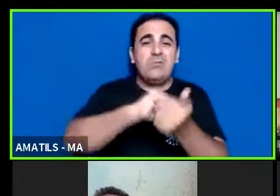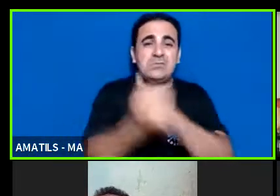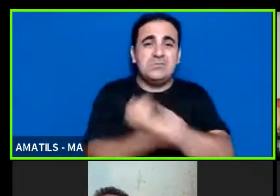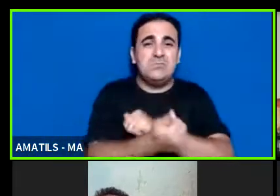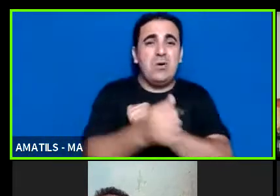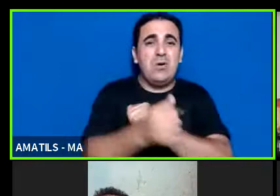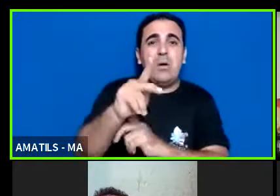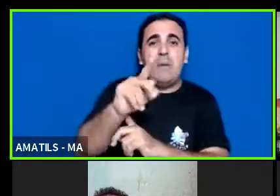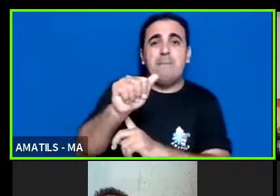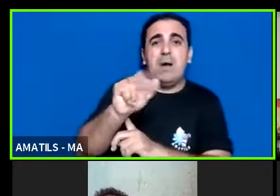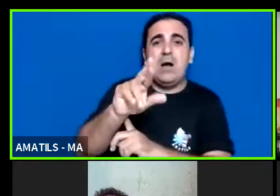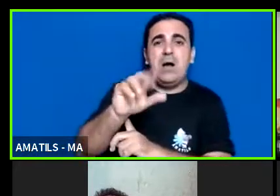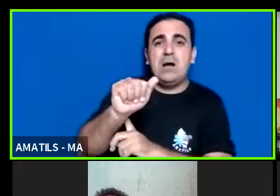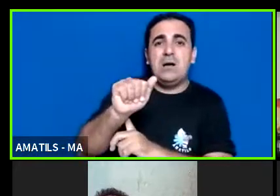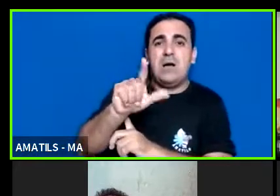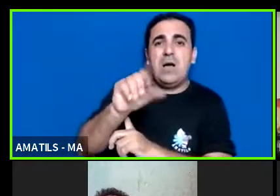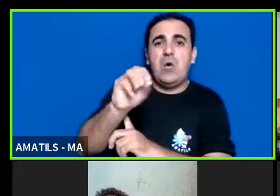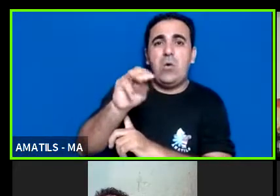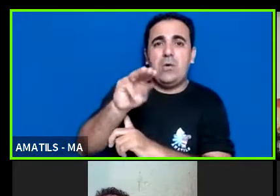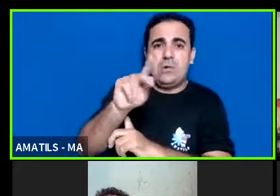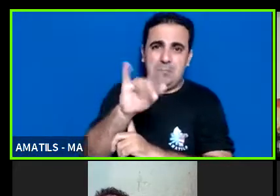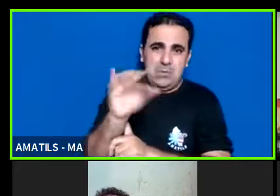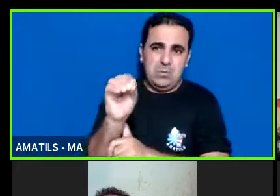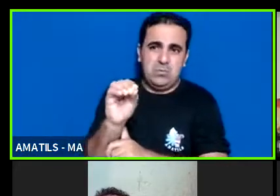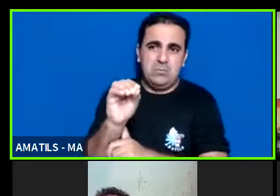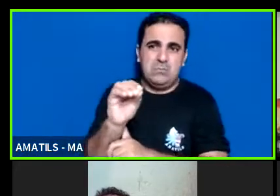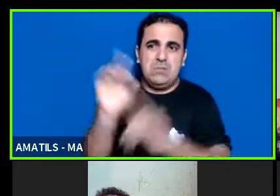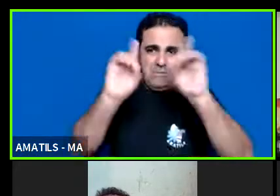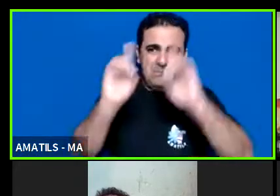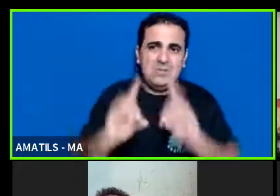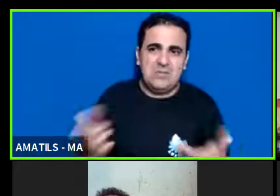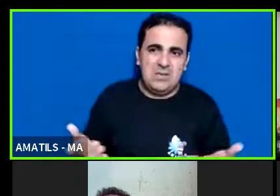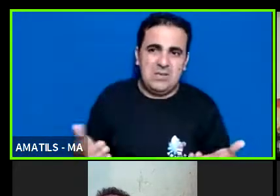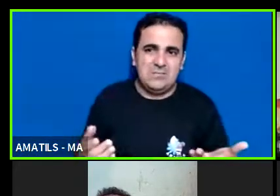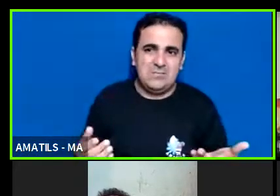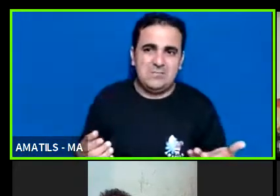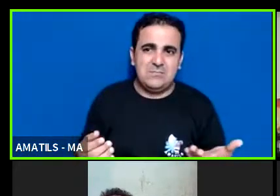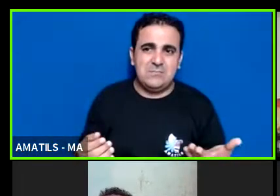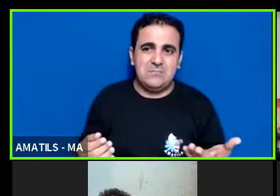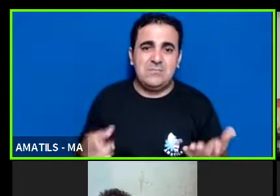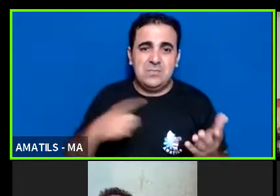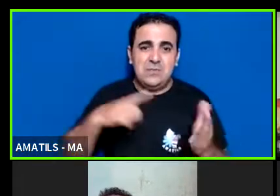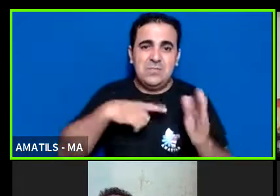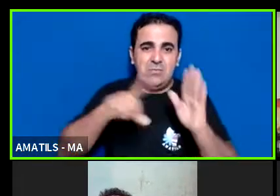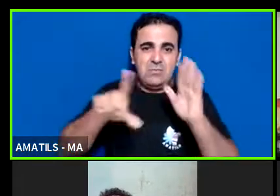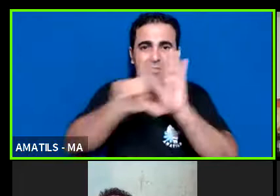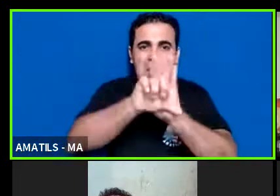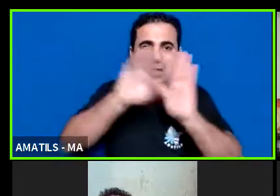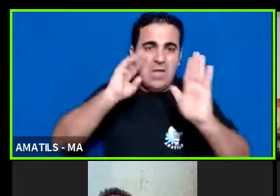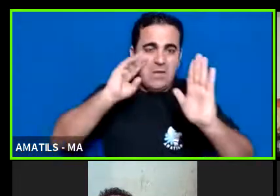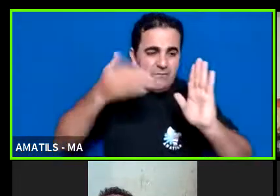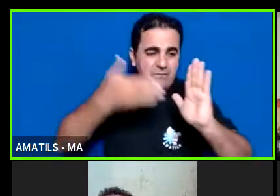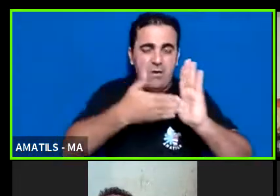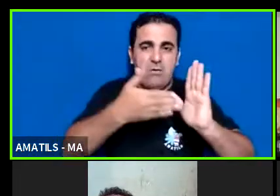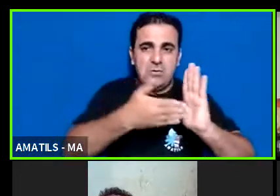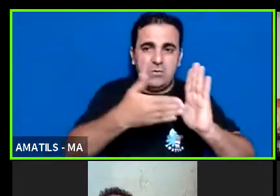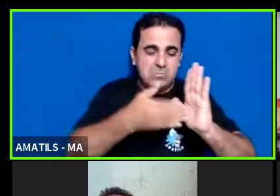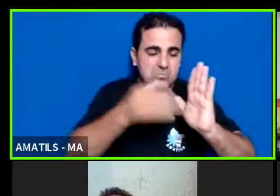manifestação esportiva de participação então quando você trata ali na lei que prioritariamente tem que ser tratado com